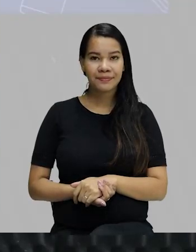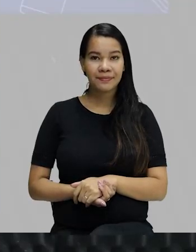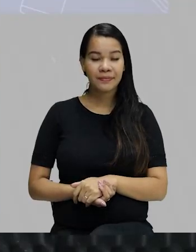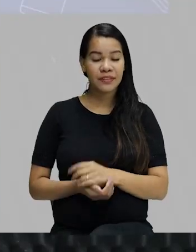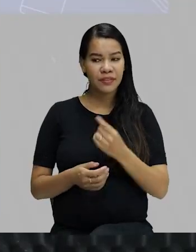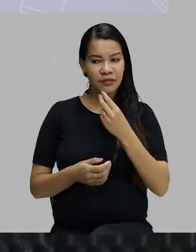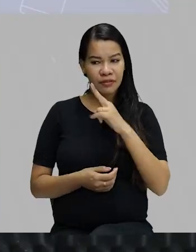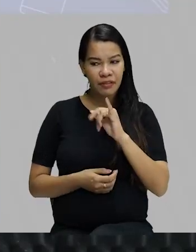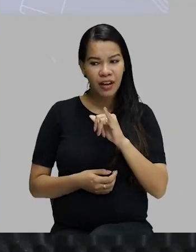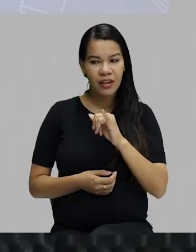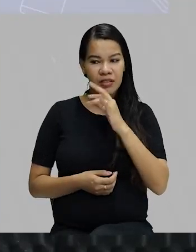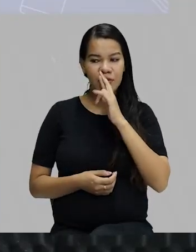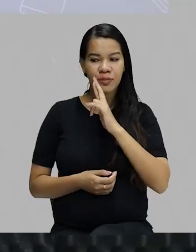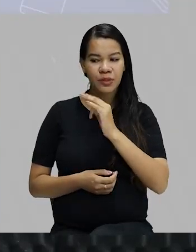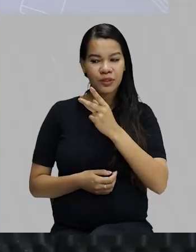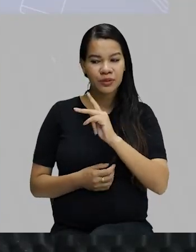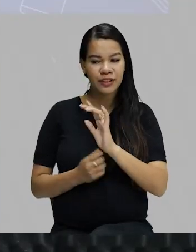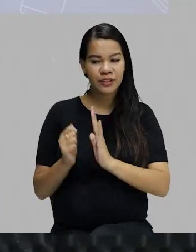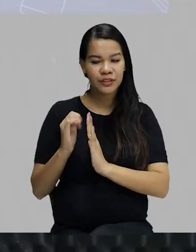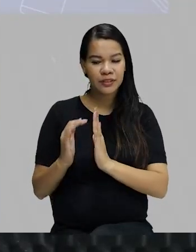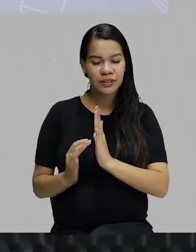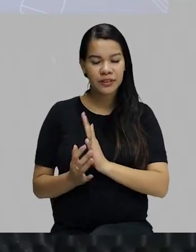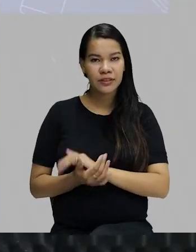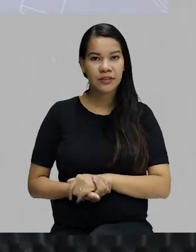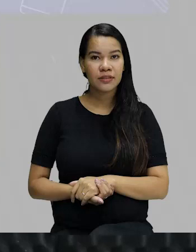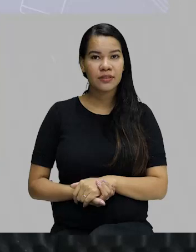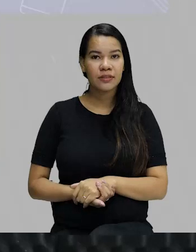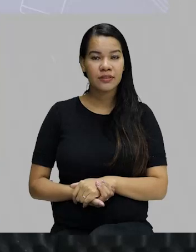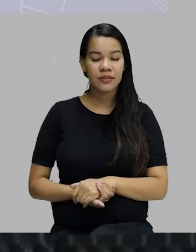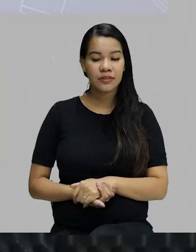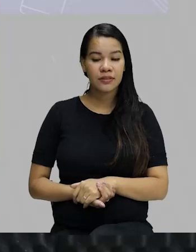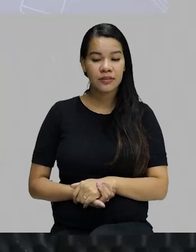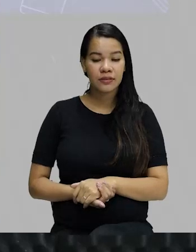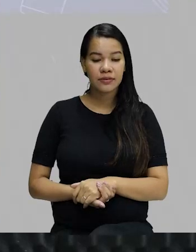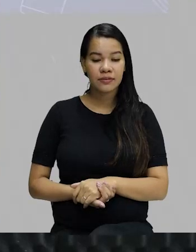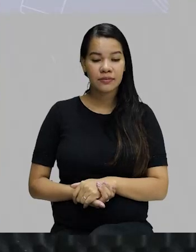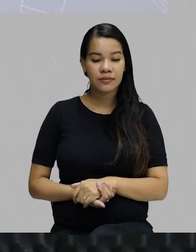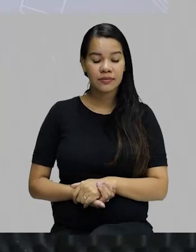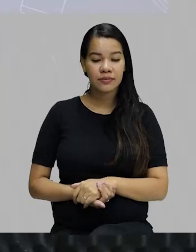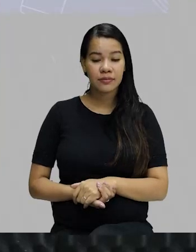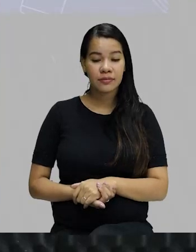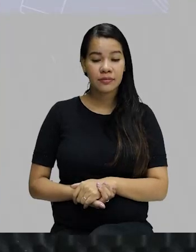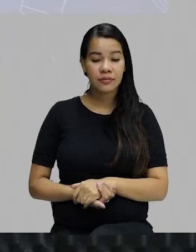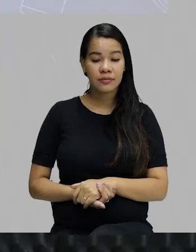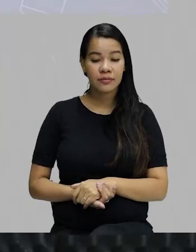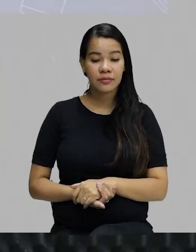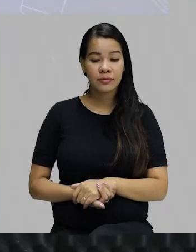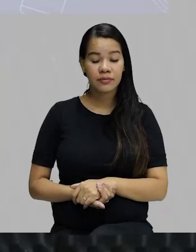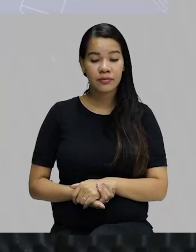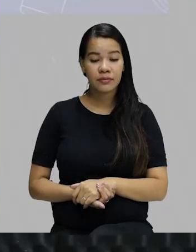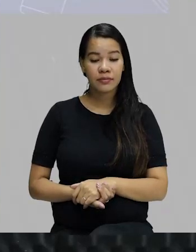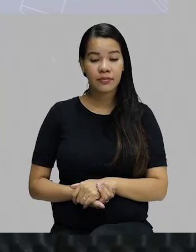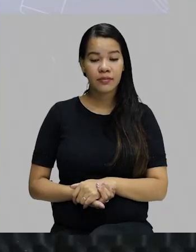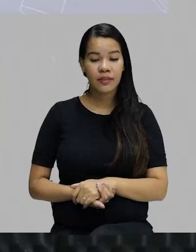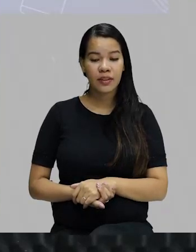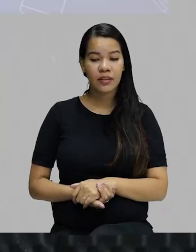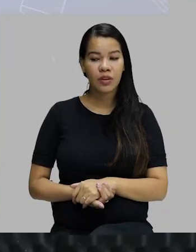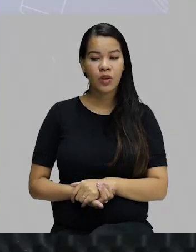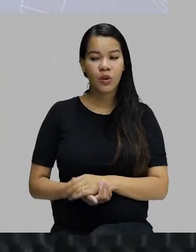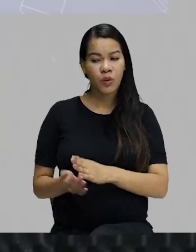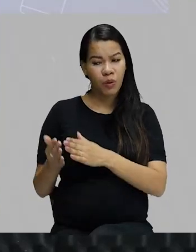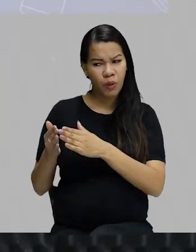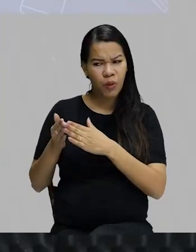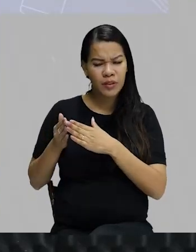tareas. Vá fazer o dever de casa. Aparte-se dele caminho. Aparte-se dele caminho. Saia da frente.